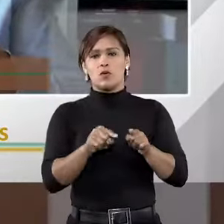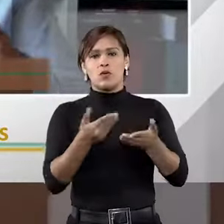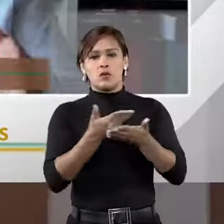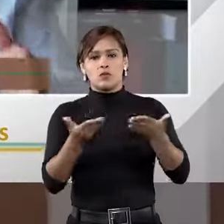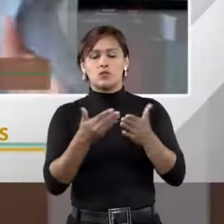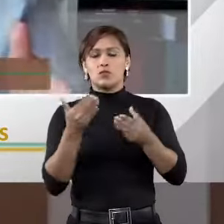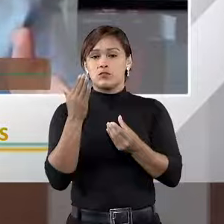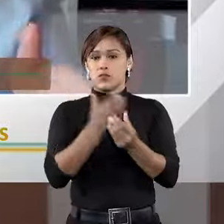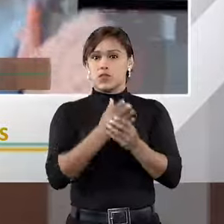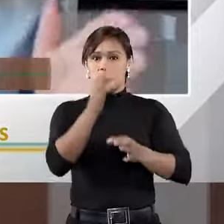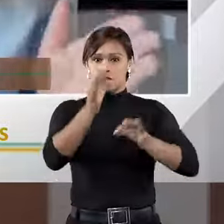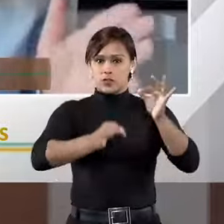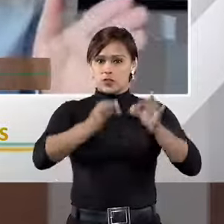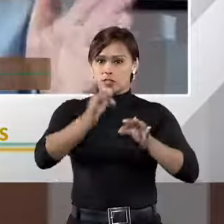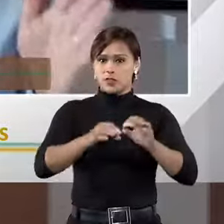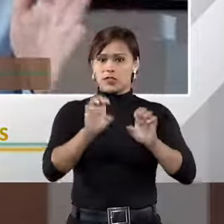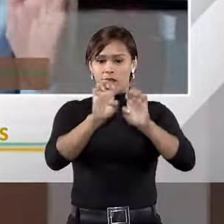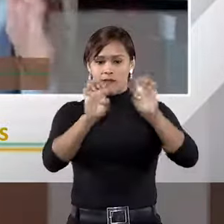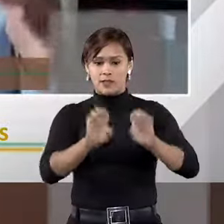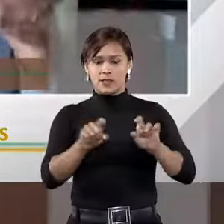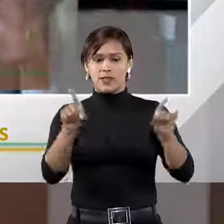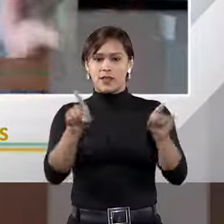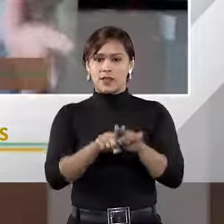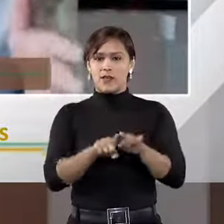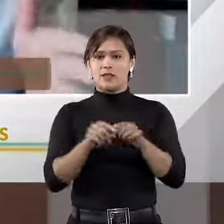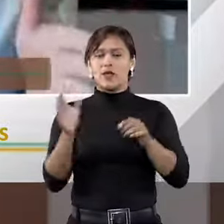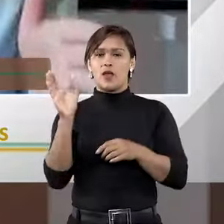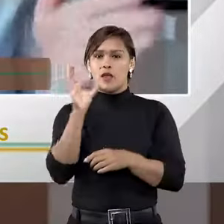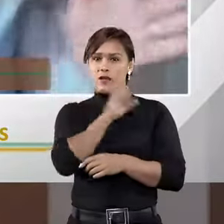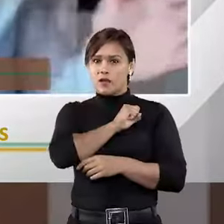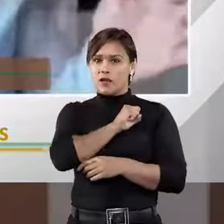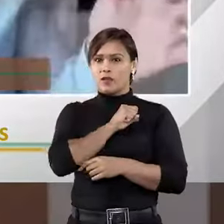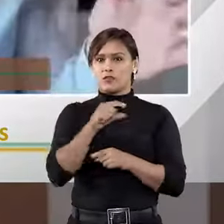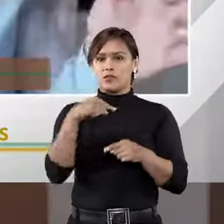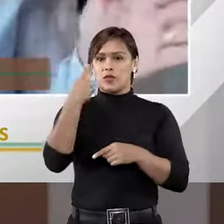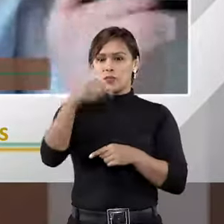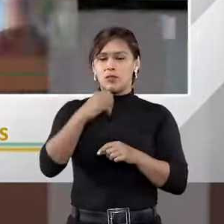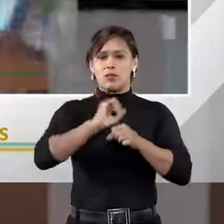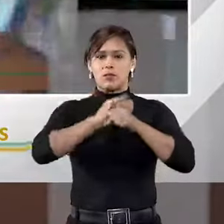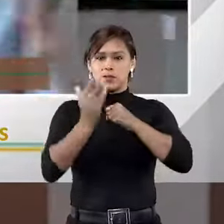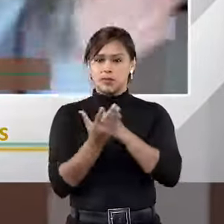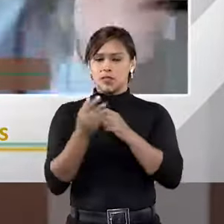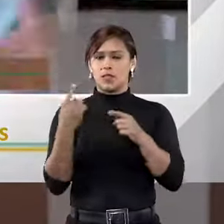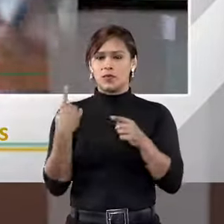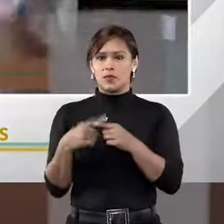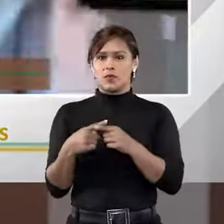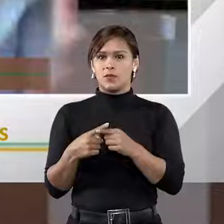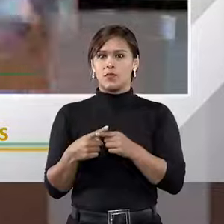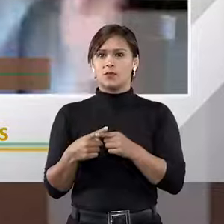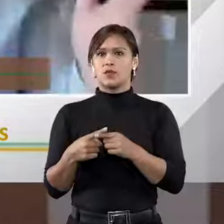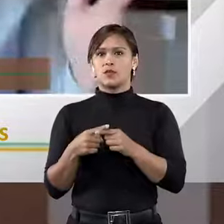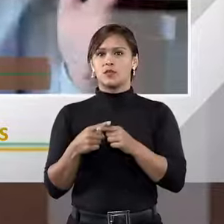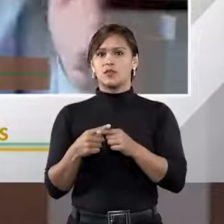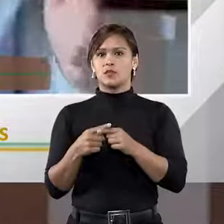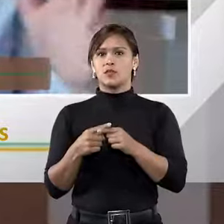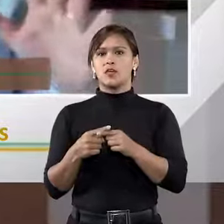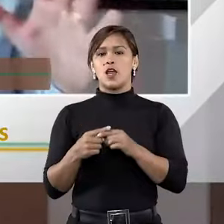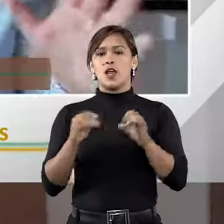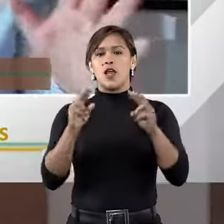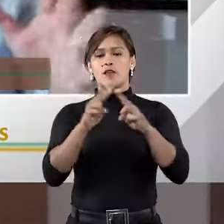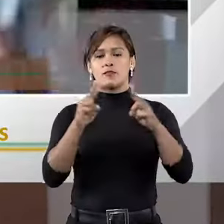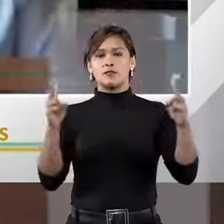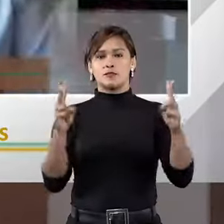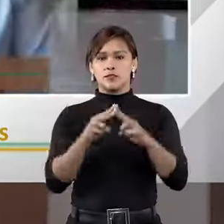os processos judiciais estatais tenham se acelerado bastante depois da pandemia por conta da virtualização dos